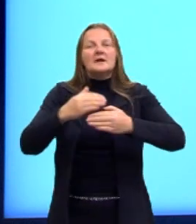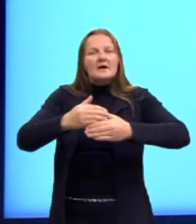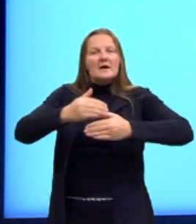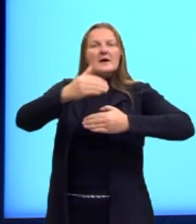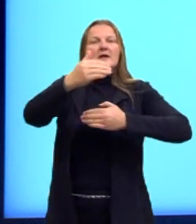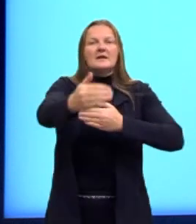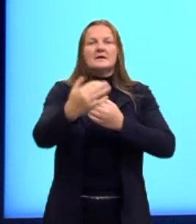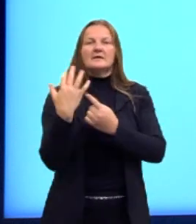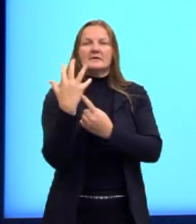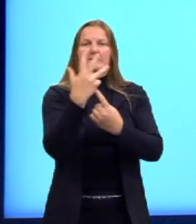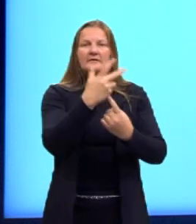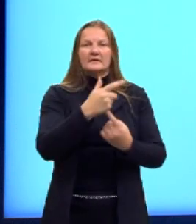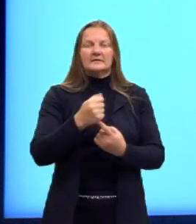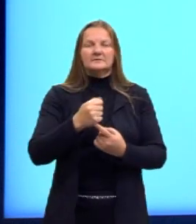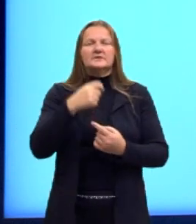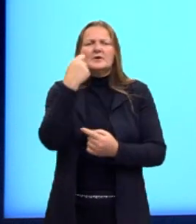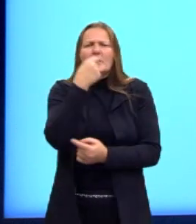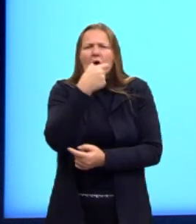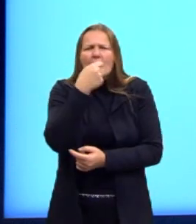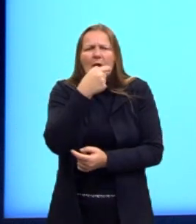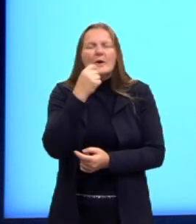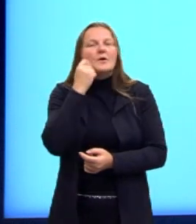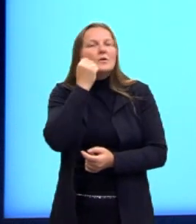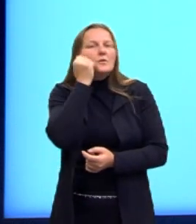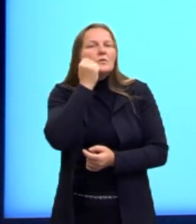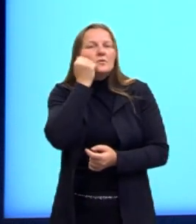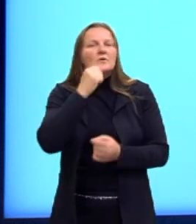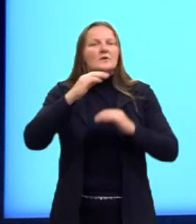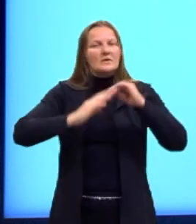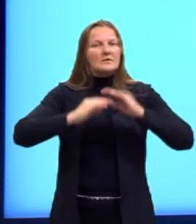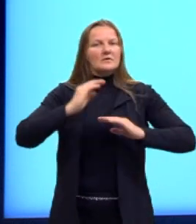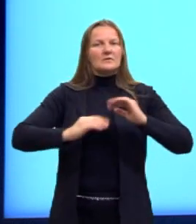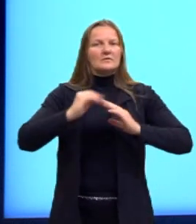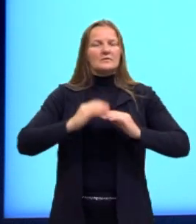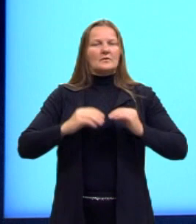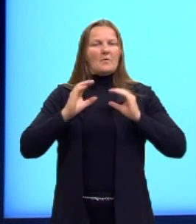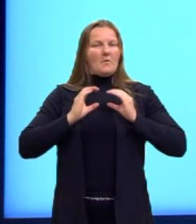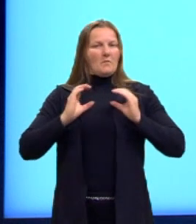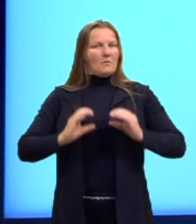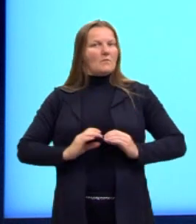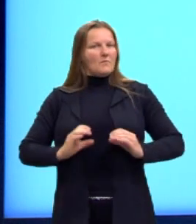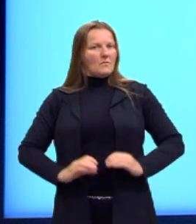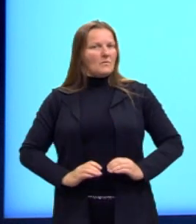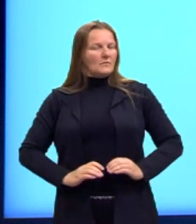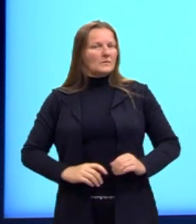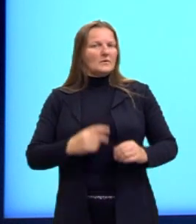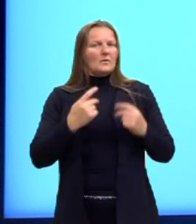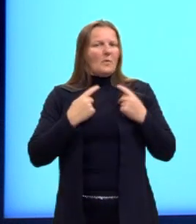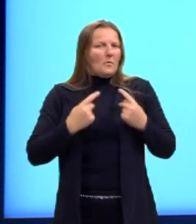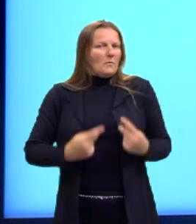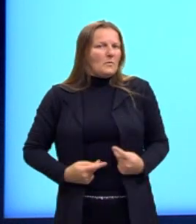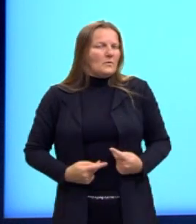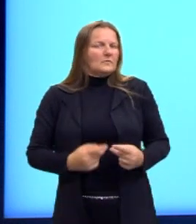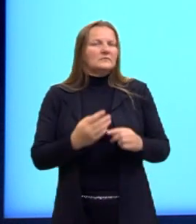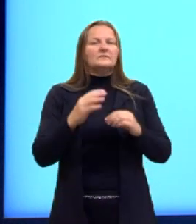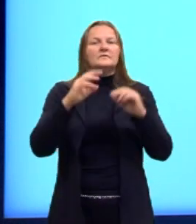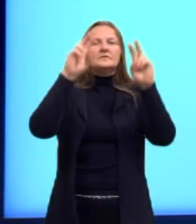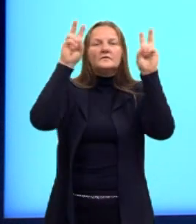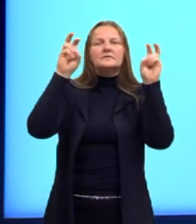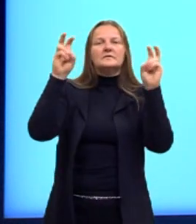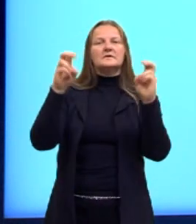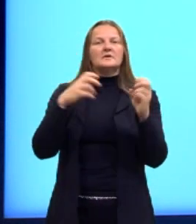da arte. Esse humor negro estaria ligado a atitudes ou a postura que a gente tem em relação a temas